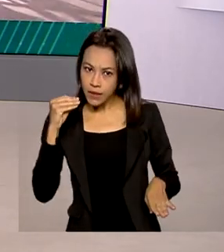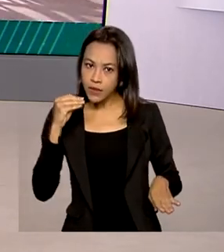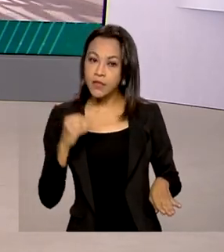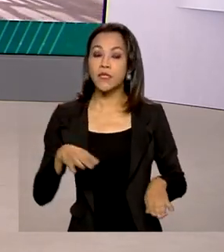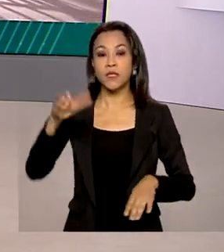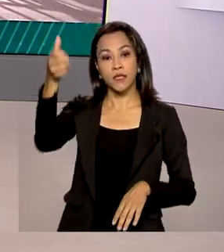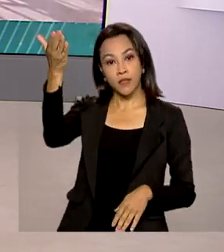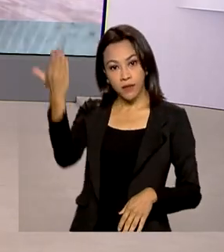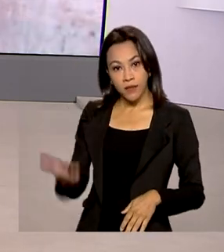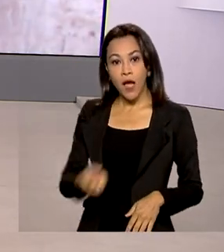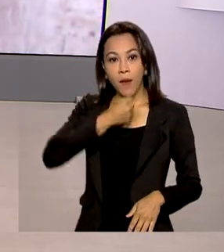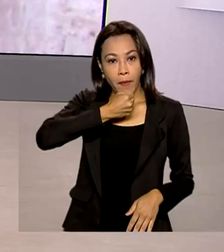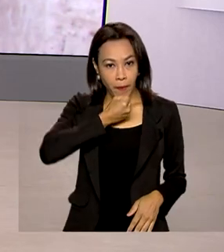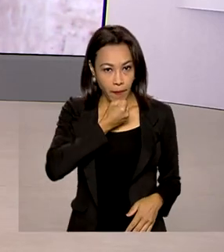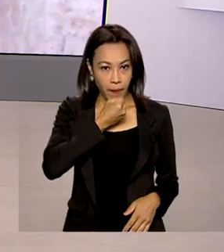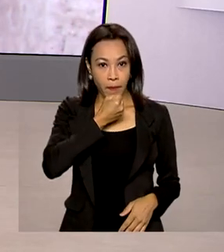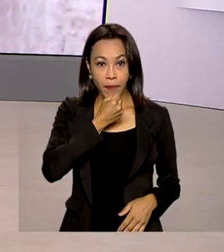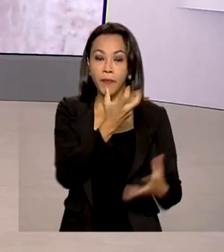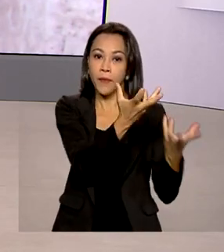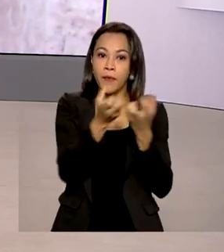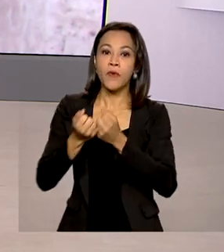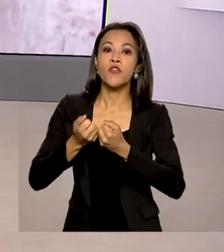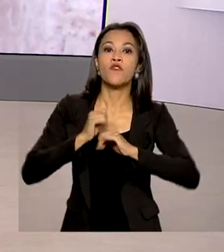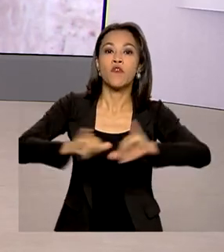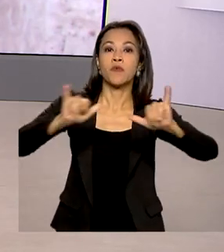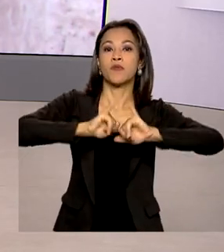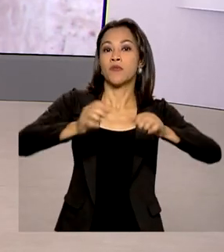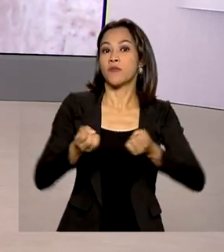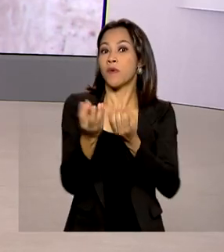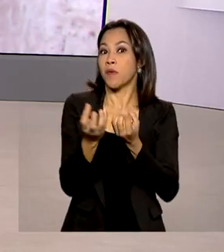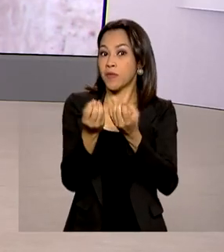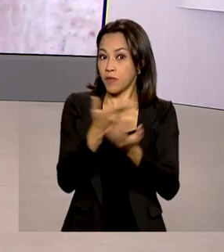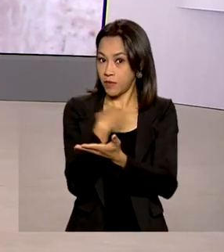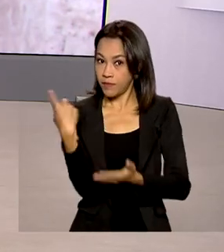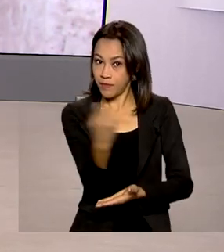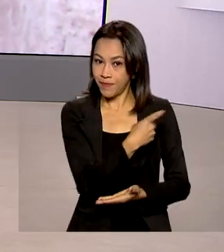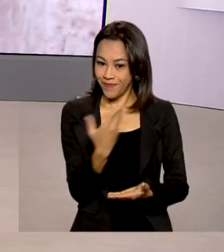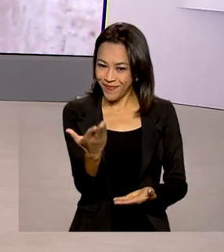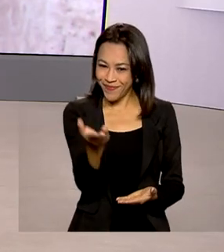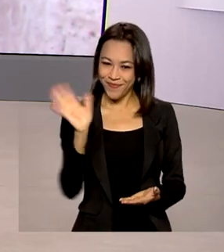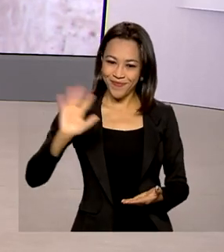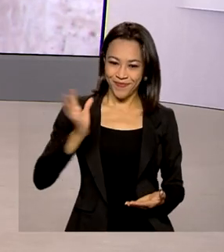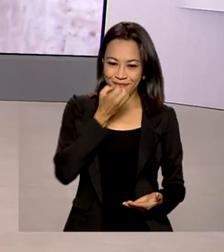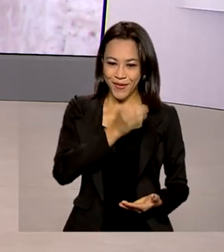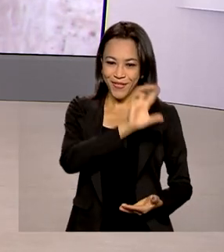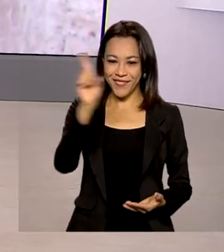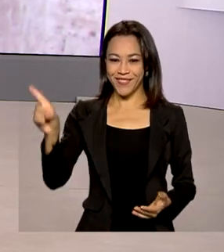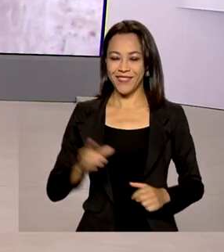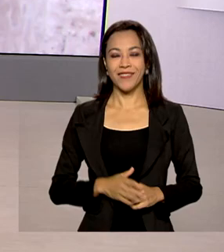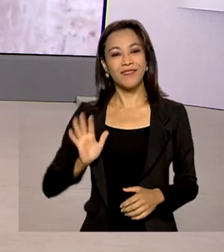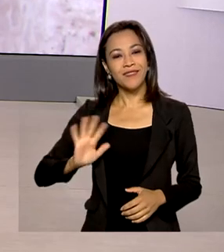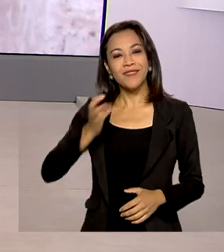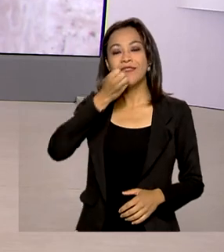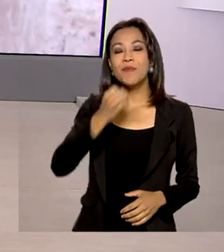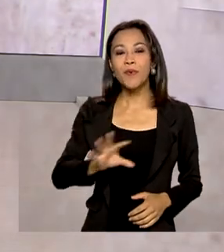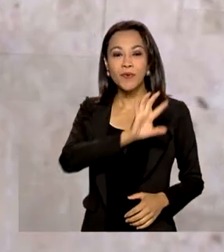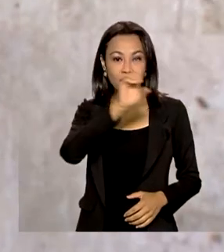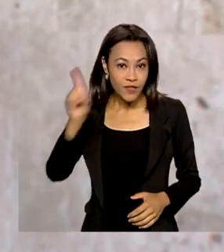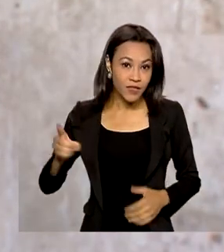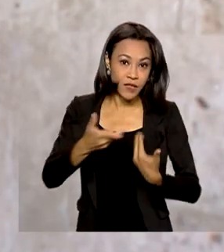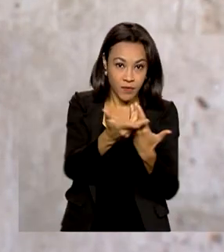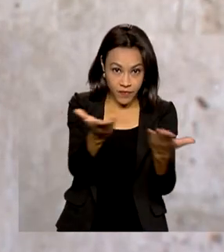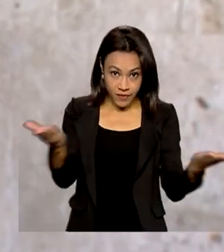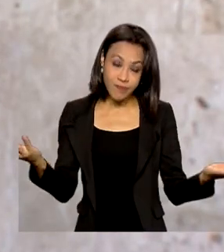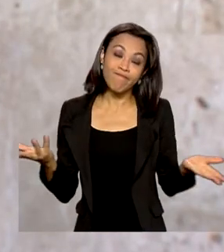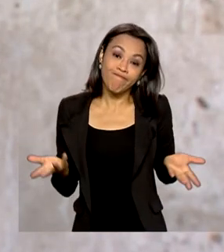A repórter Márcia Fernandes traz informações ao vivo pra gente. Oi Márcia, bom dia pra você. Oi Renata, bom dia pra você, bom dia a